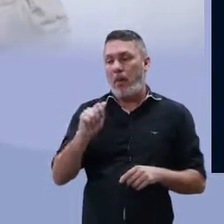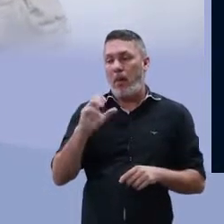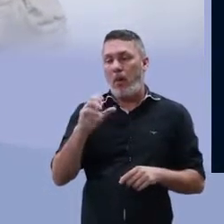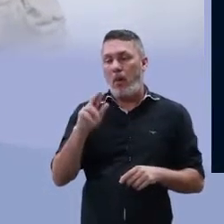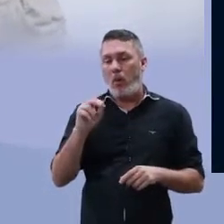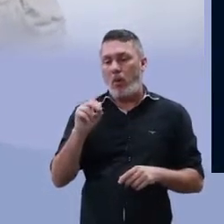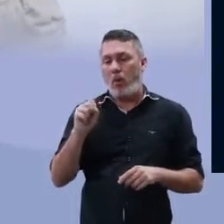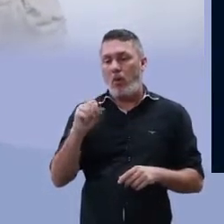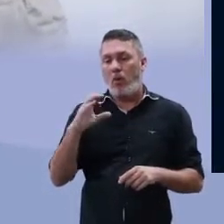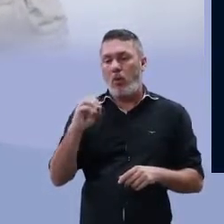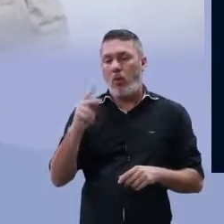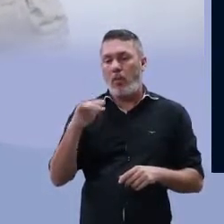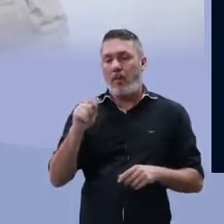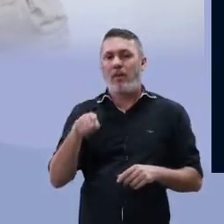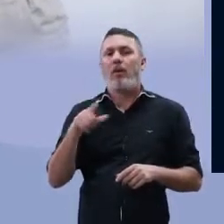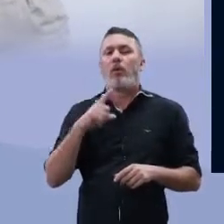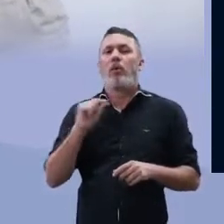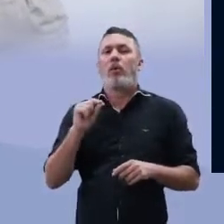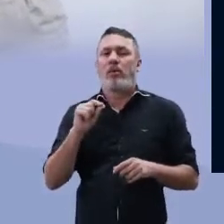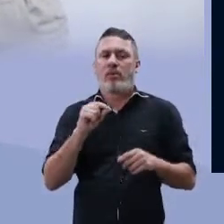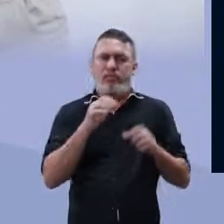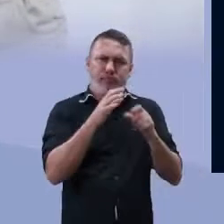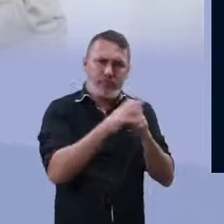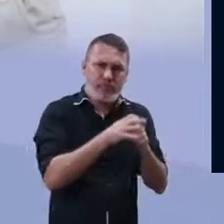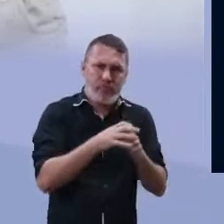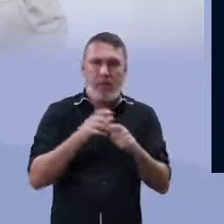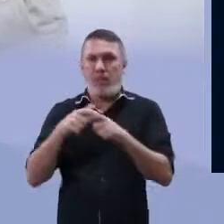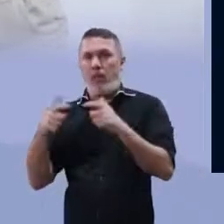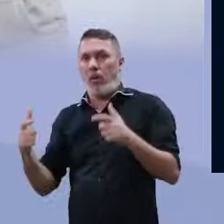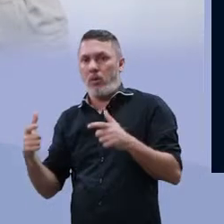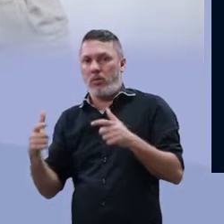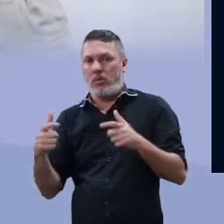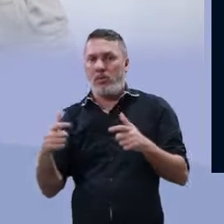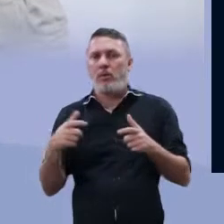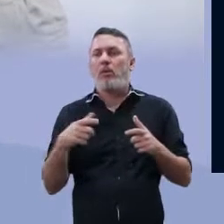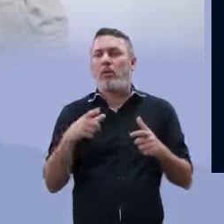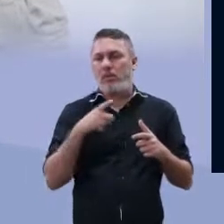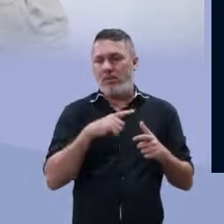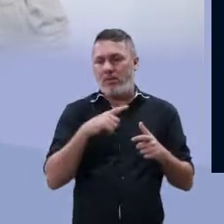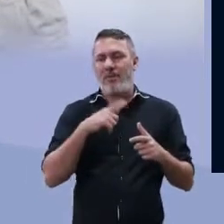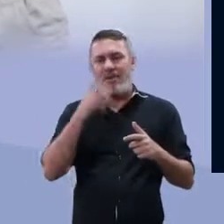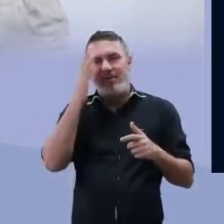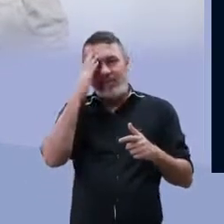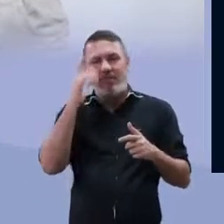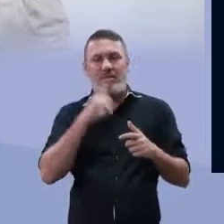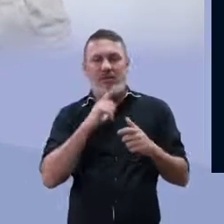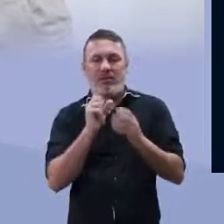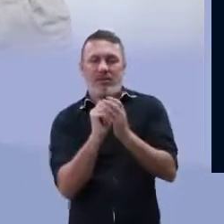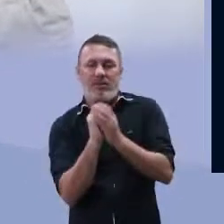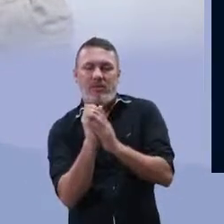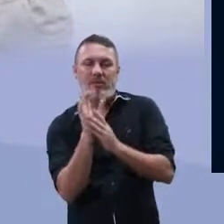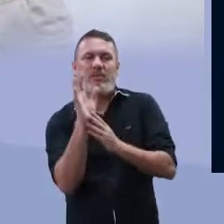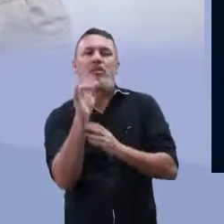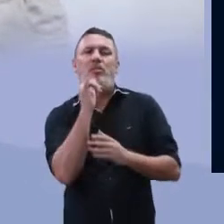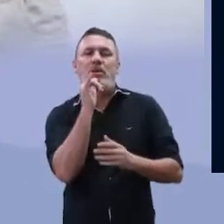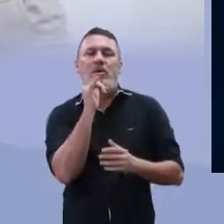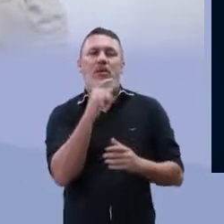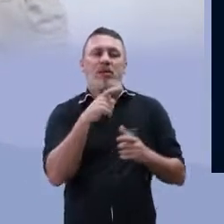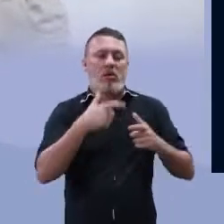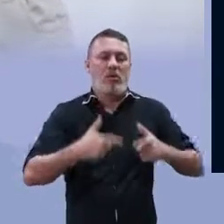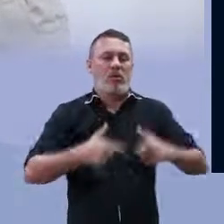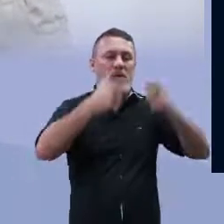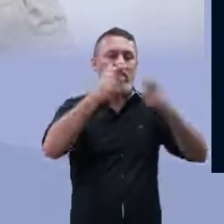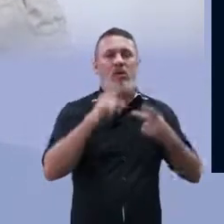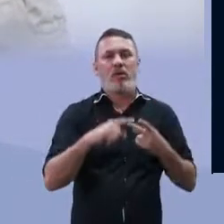macroscópicas. Essas que são macroscópicas, elas formam talos. A gente não tem diferenciação de caule, raiz,